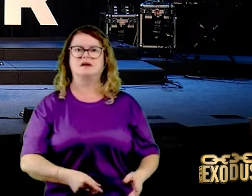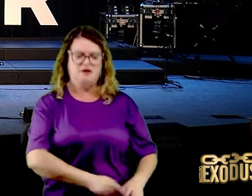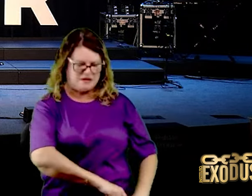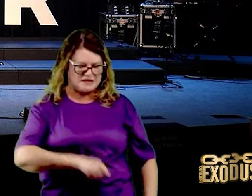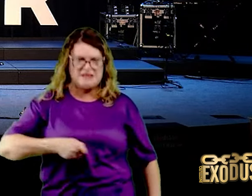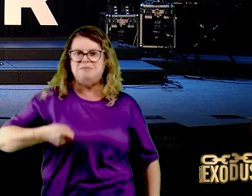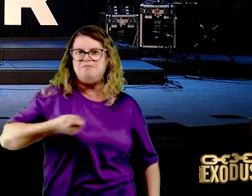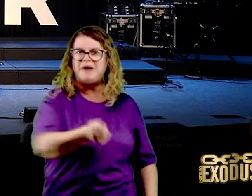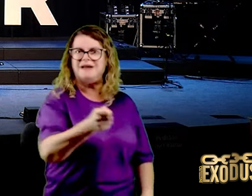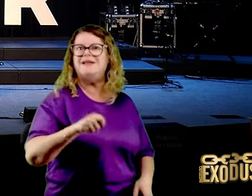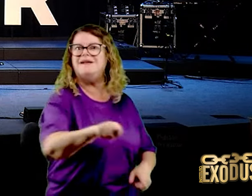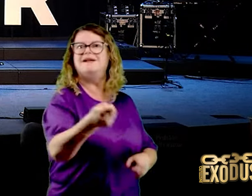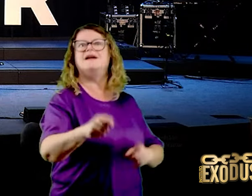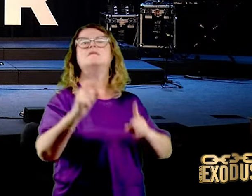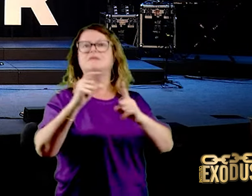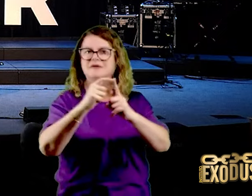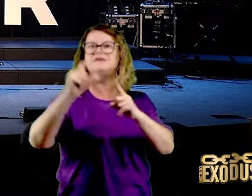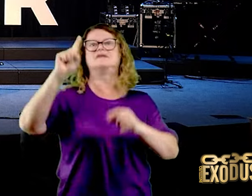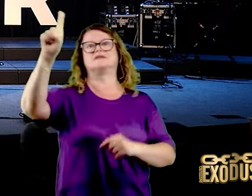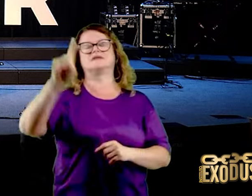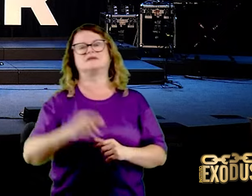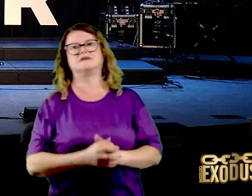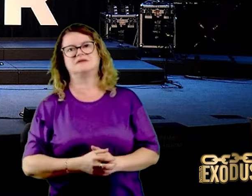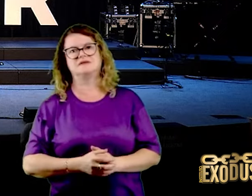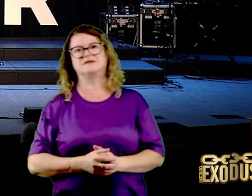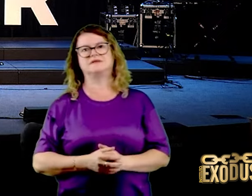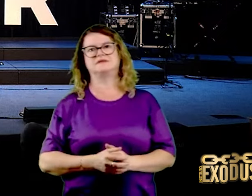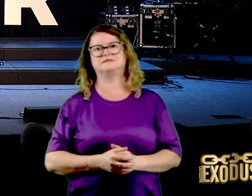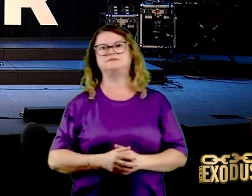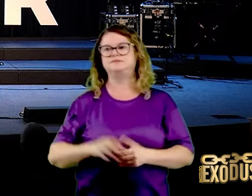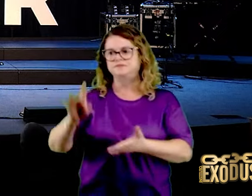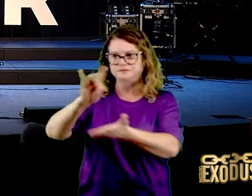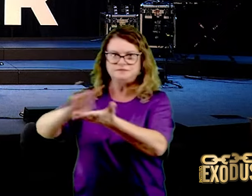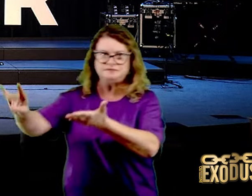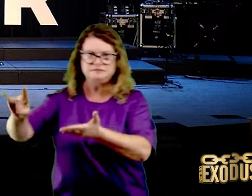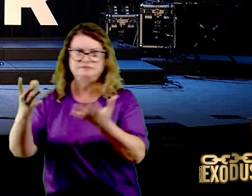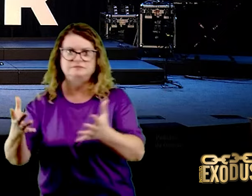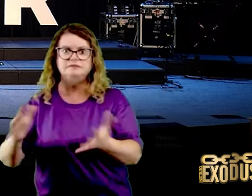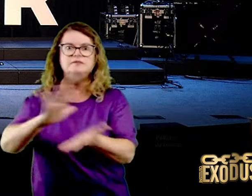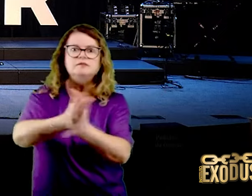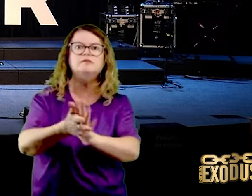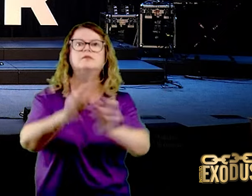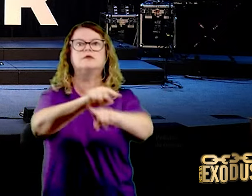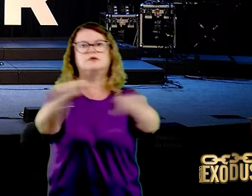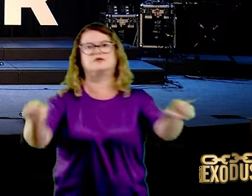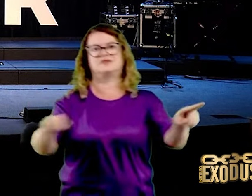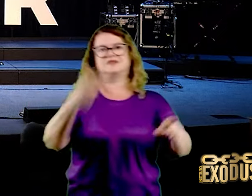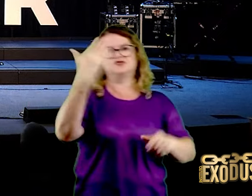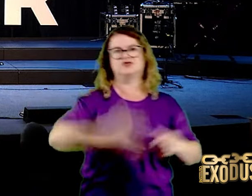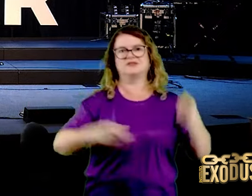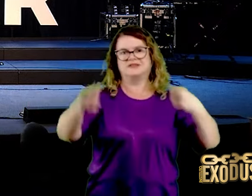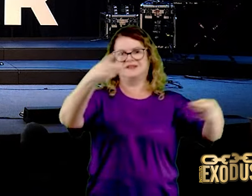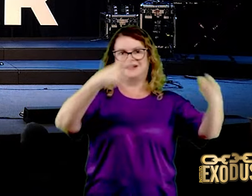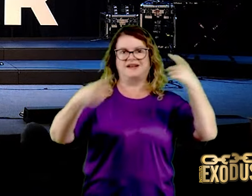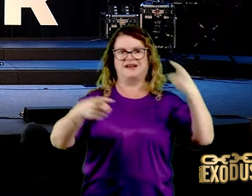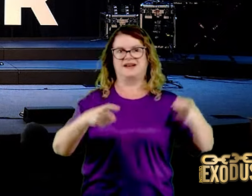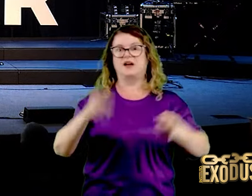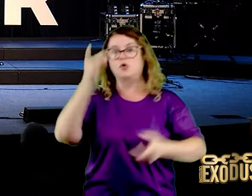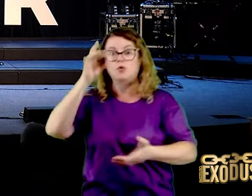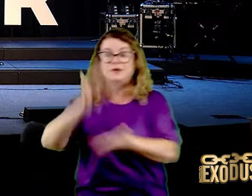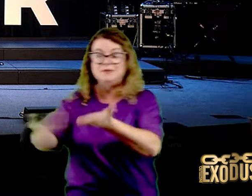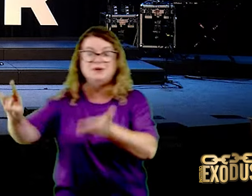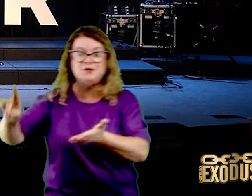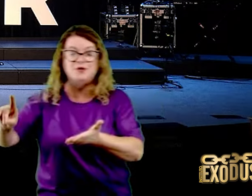O inimigo quer desabilitar para a guerra, mas ele também quer o quê? Ele quer destruir algo chamado unidade de